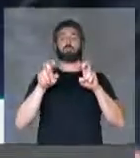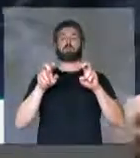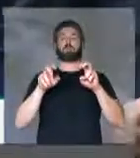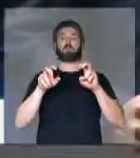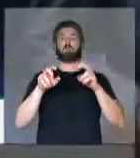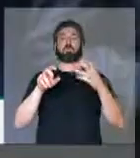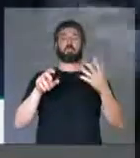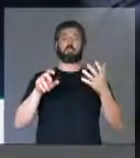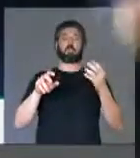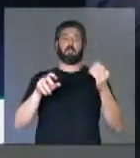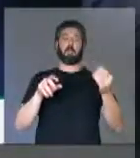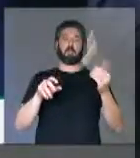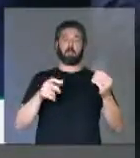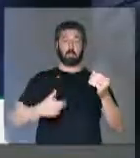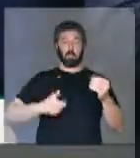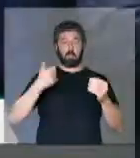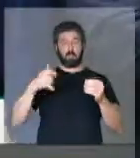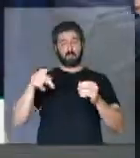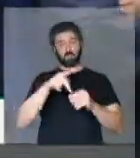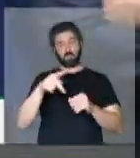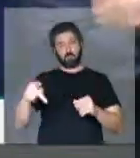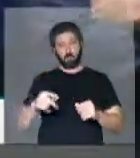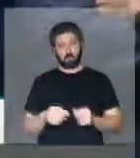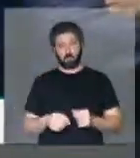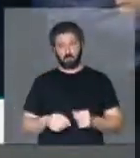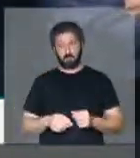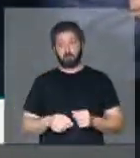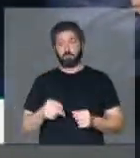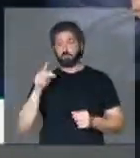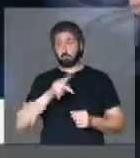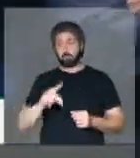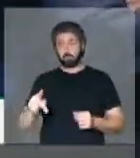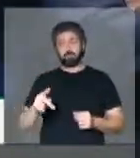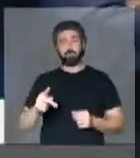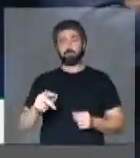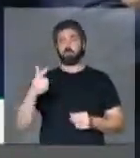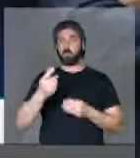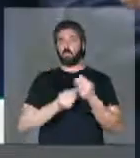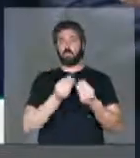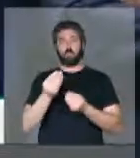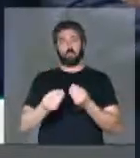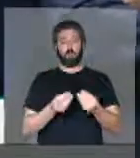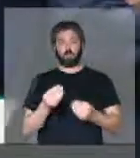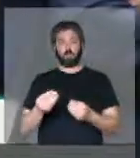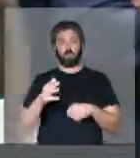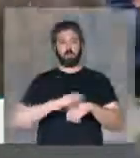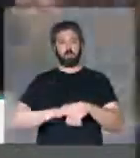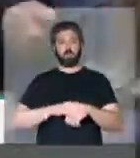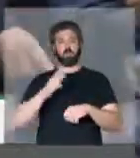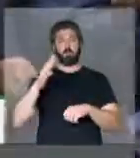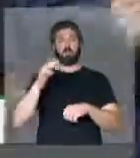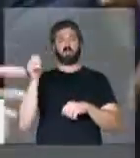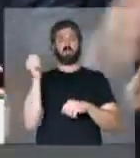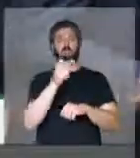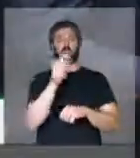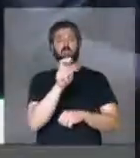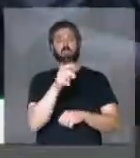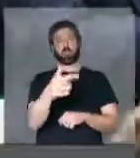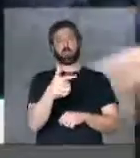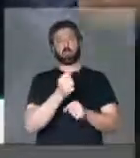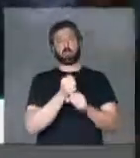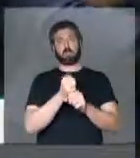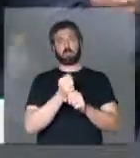questão da idade dos professores. Os professores não têm condições de ficar mais do que 52 anos